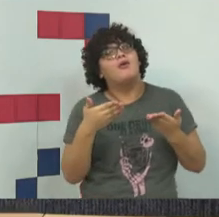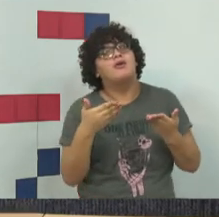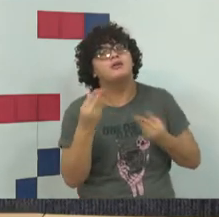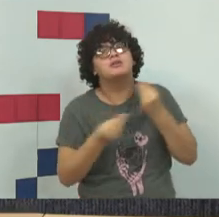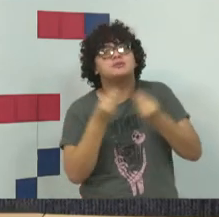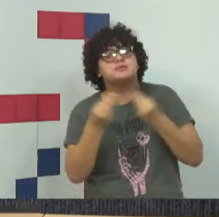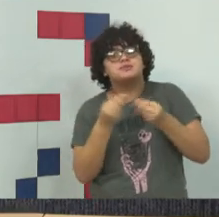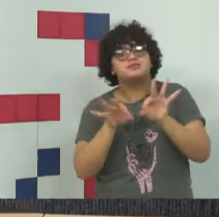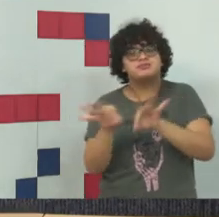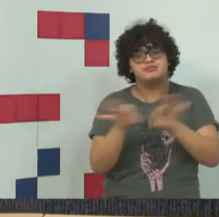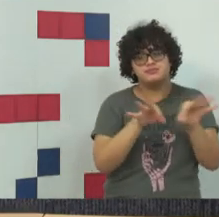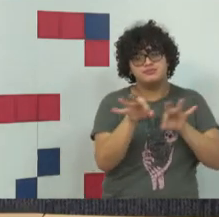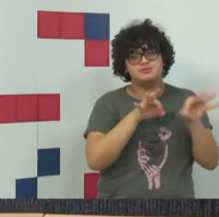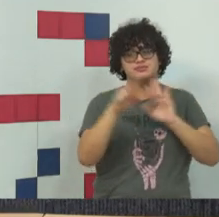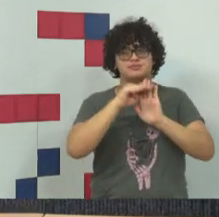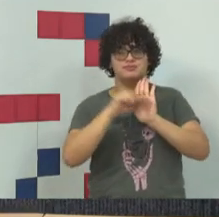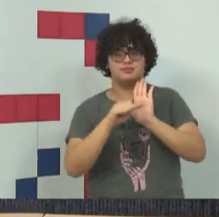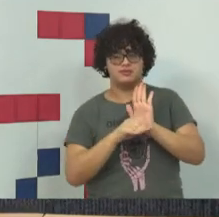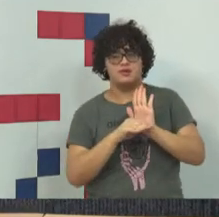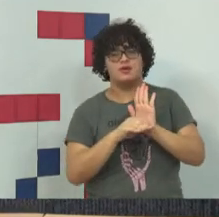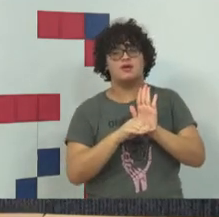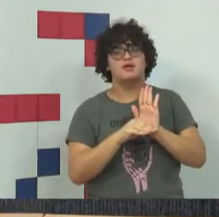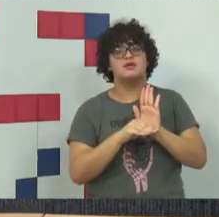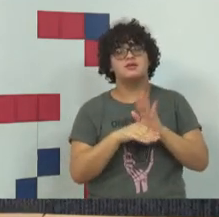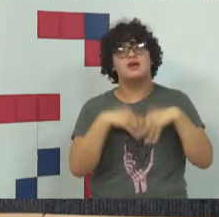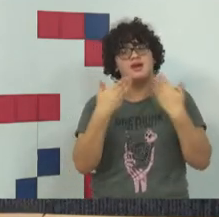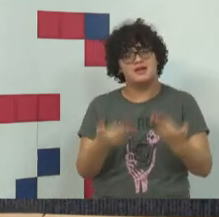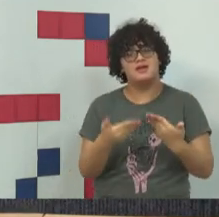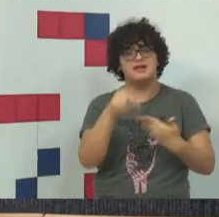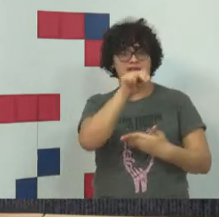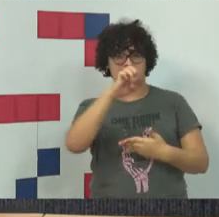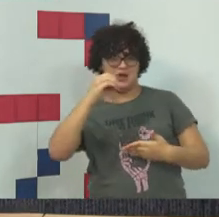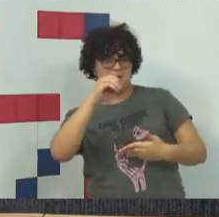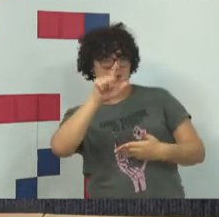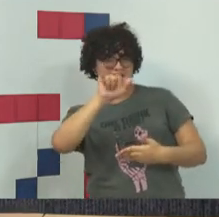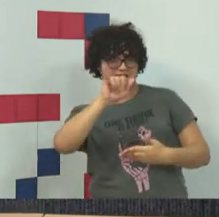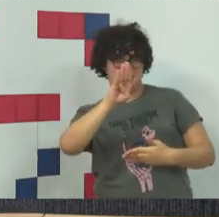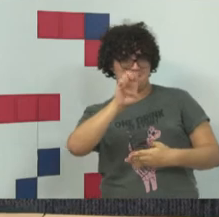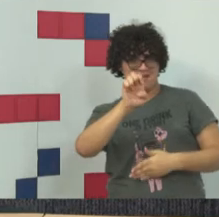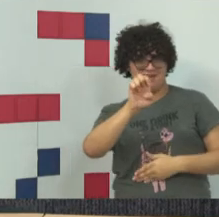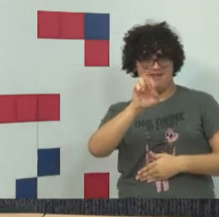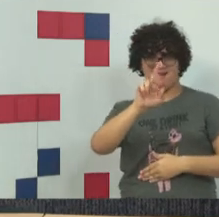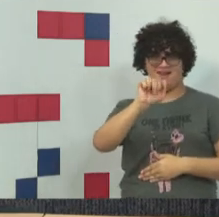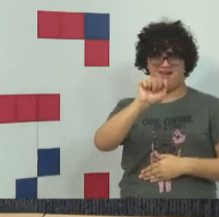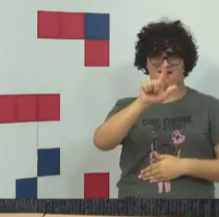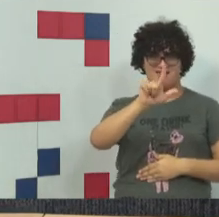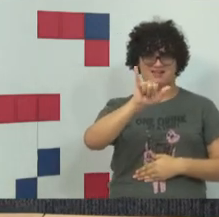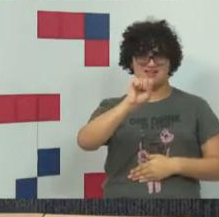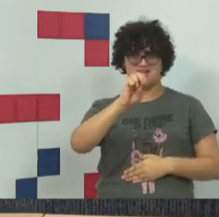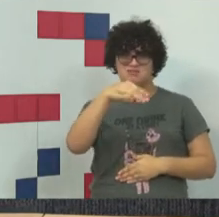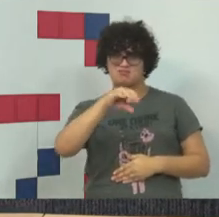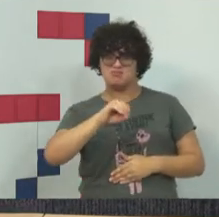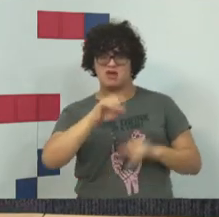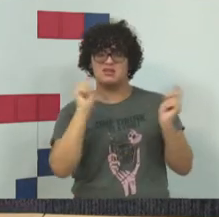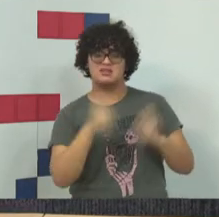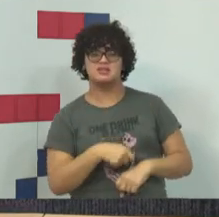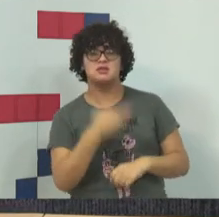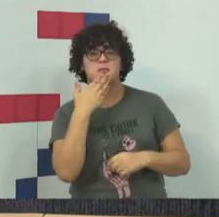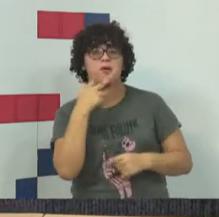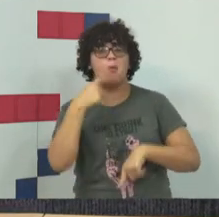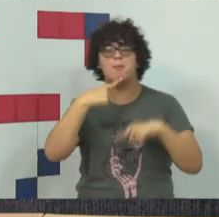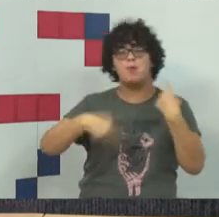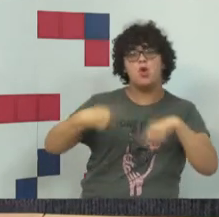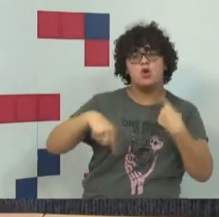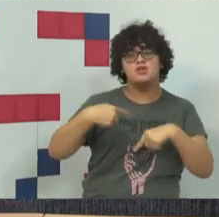autorregulamentação. O neoliberalismo como pano de fundo, um pano de fundo econômico, uma política